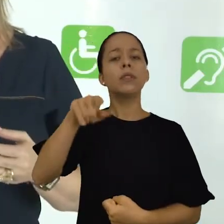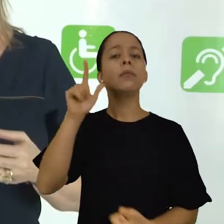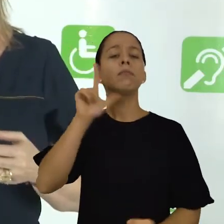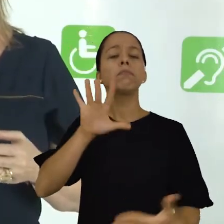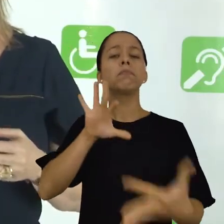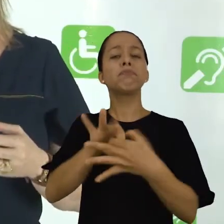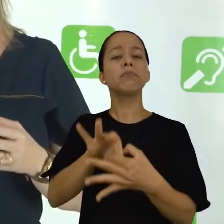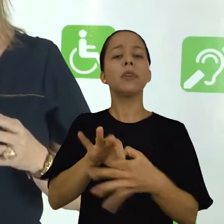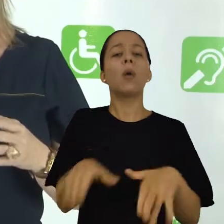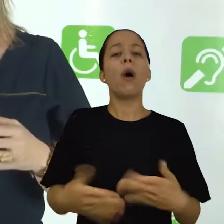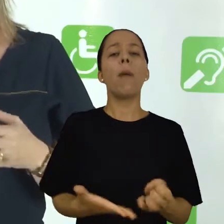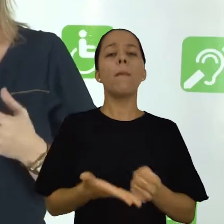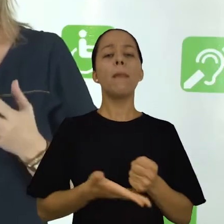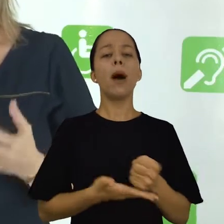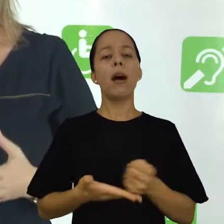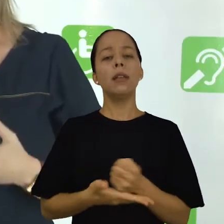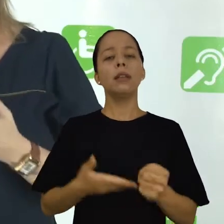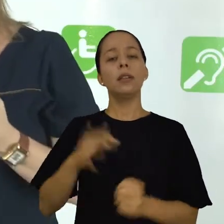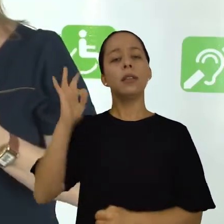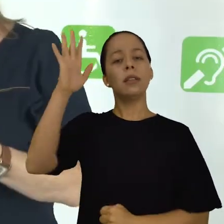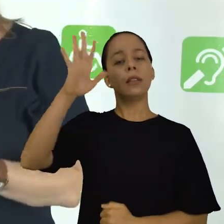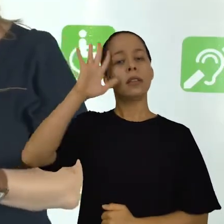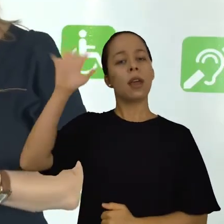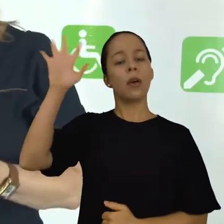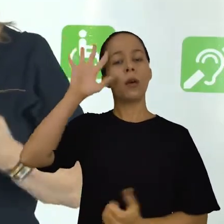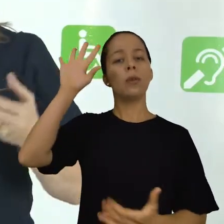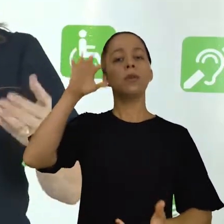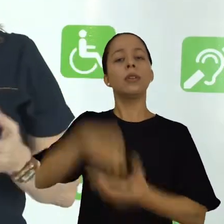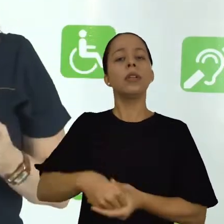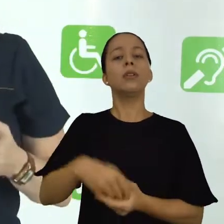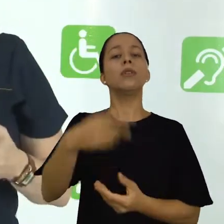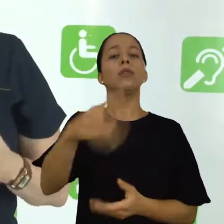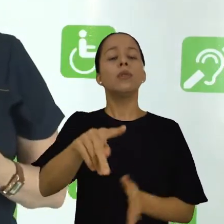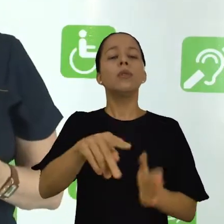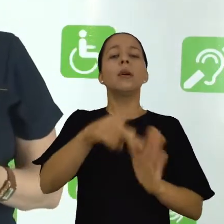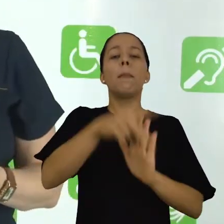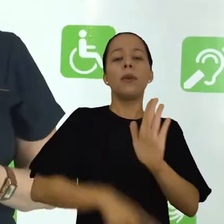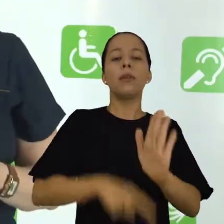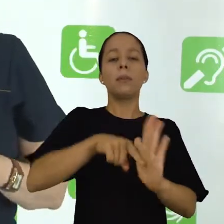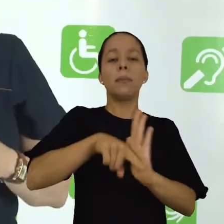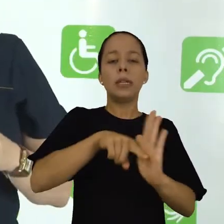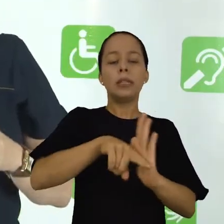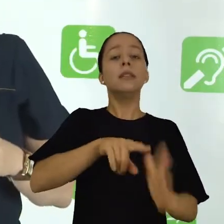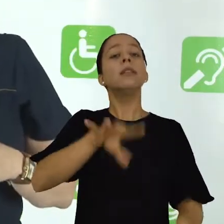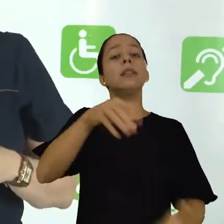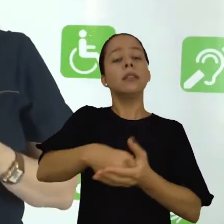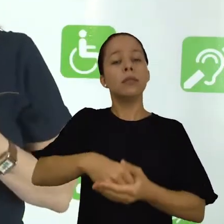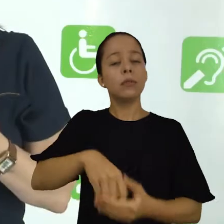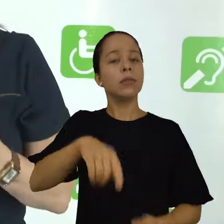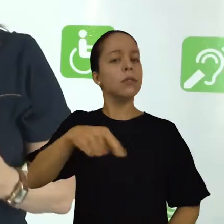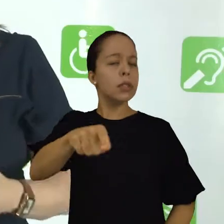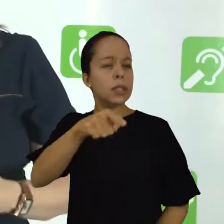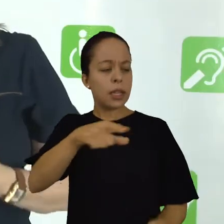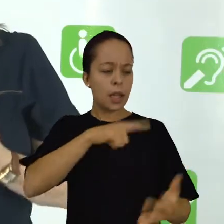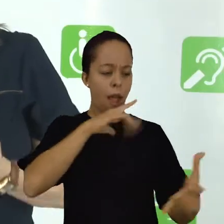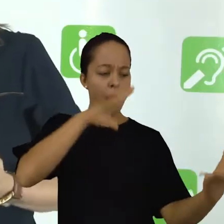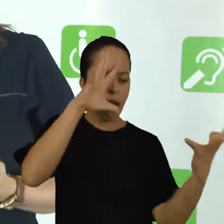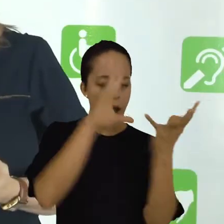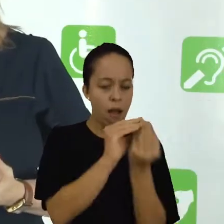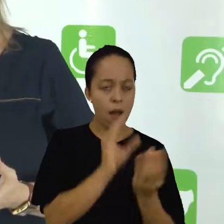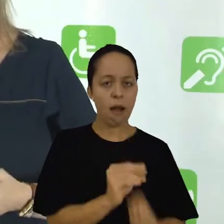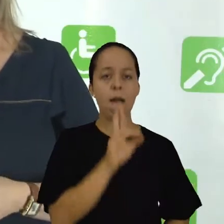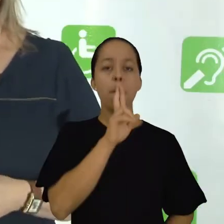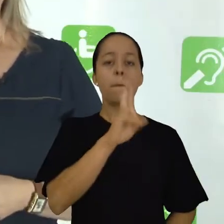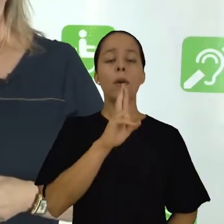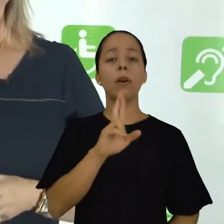qual o embasamento que você vai utilizar para as suas argumentações, para as suas